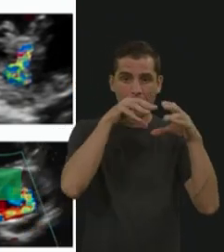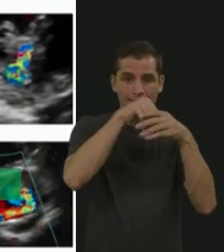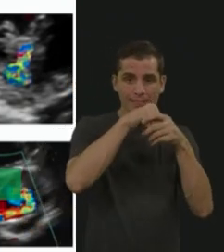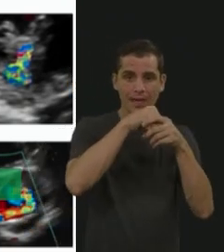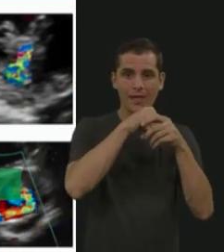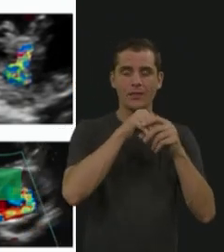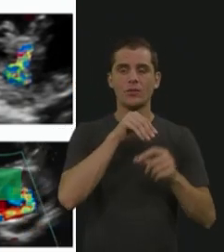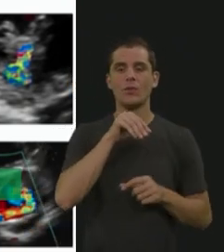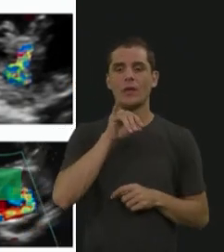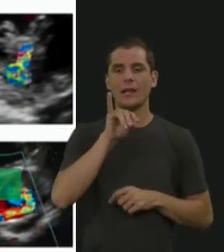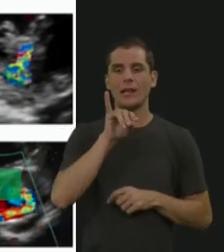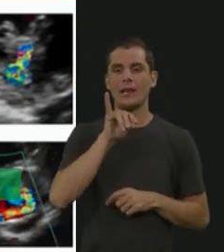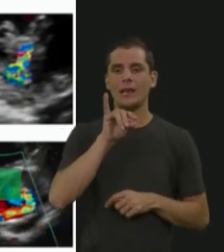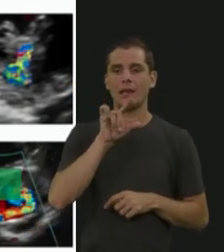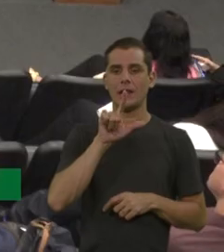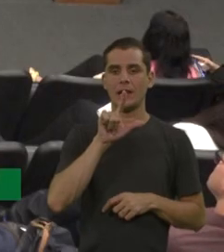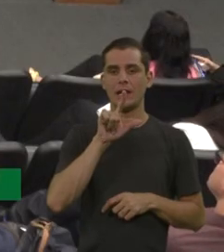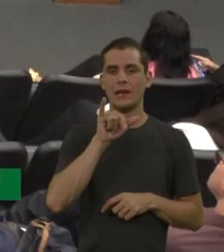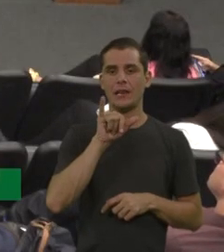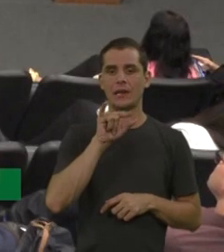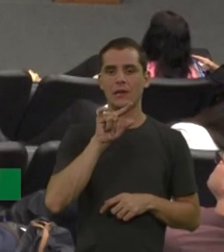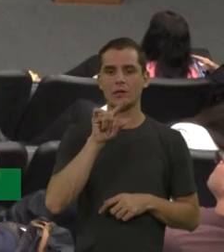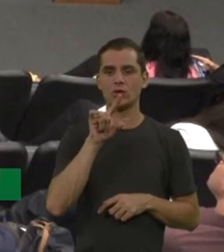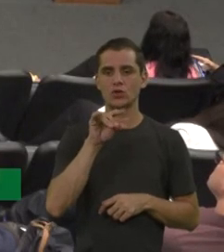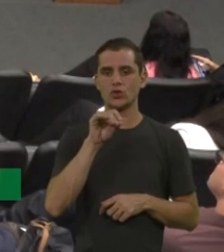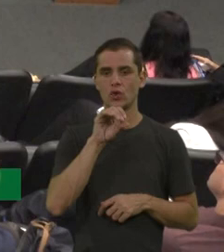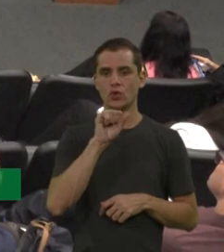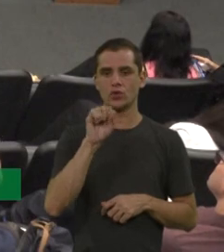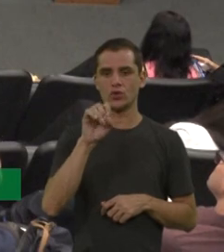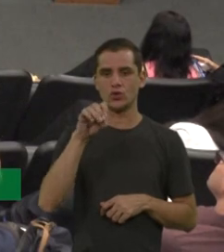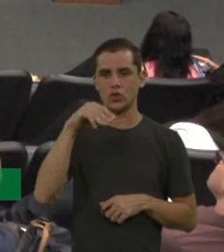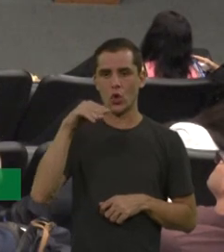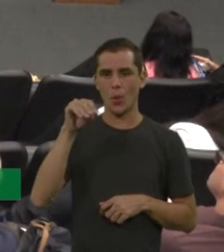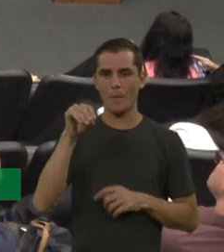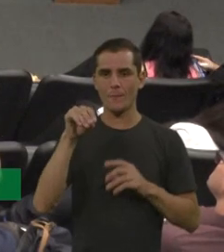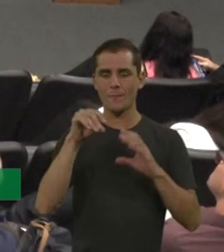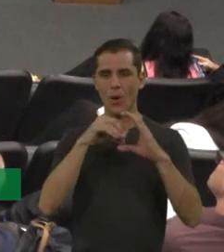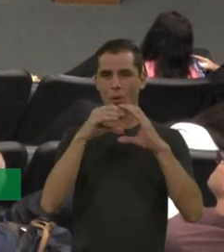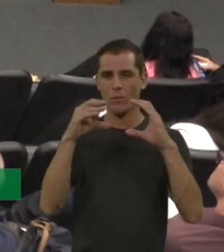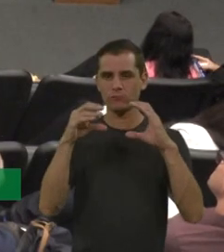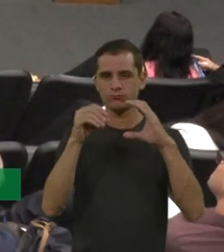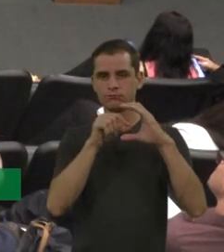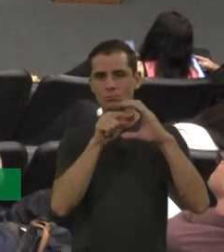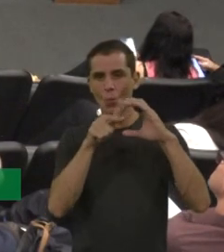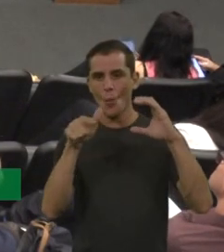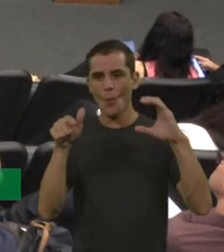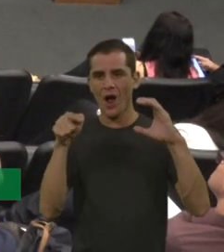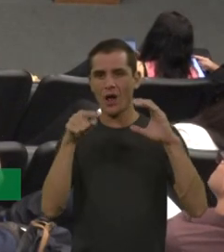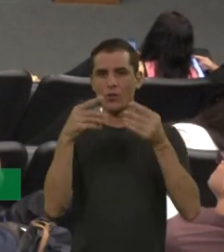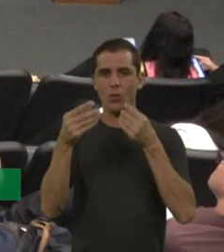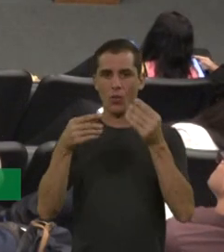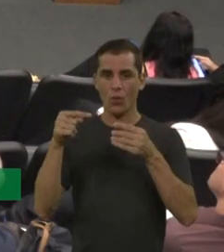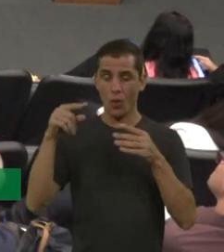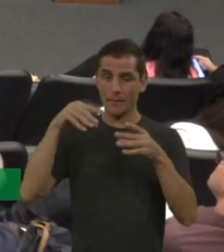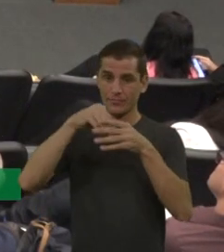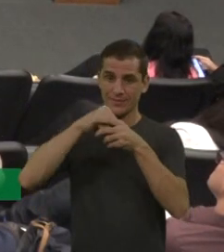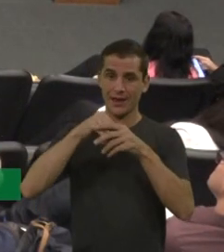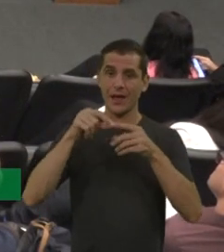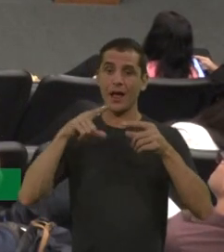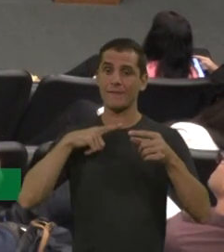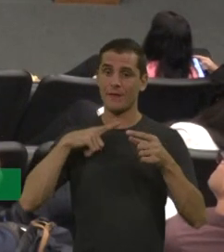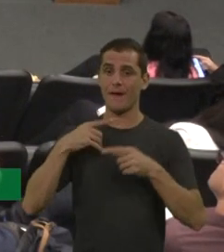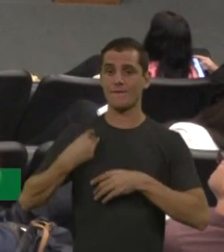cardiopatia congênita também é frequente, mas também não é o nascimento. Por quê? Porque esse depósito vai acontecendo ao longo da vida,